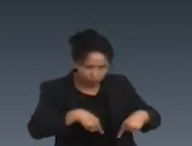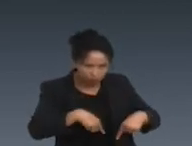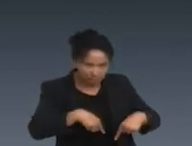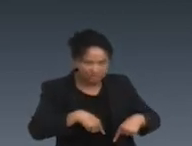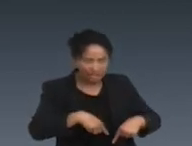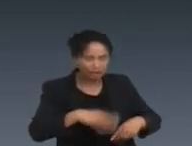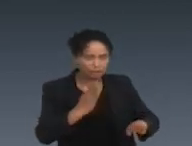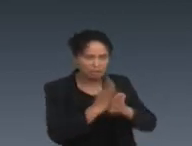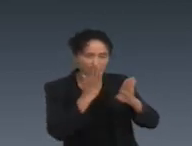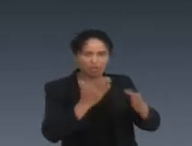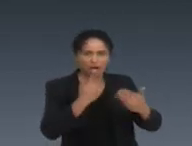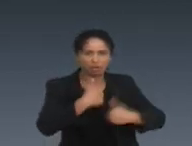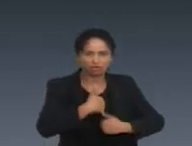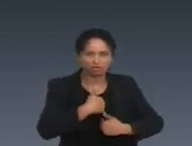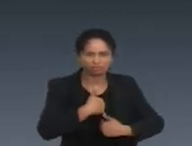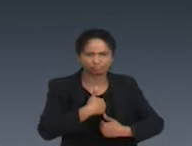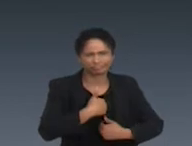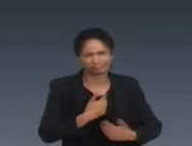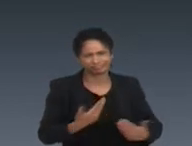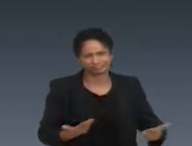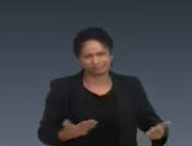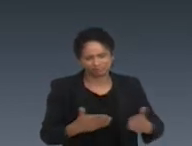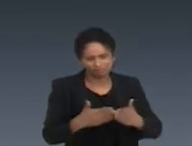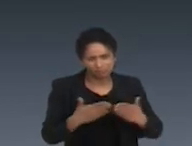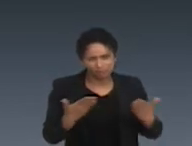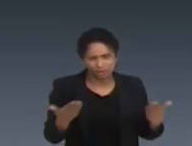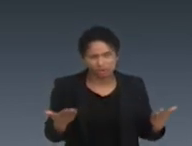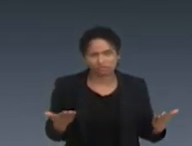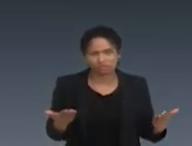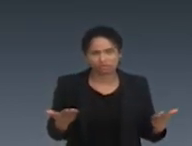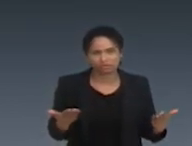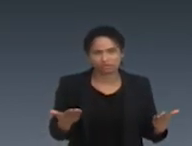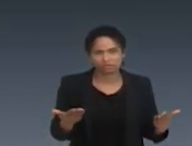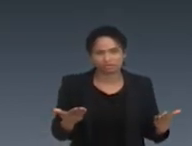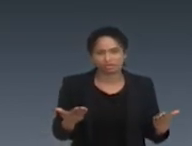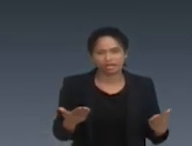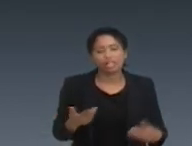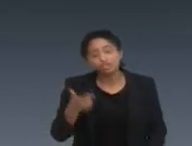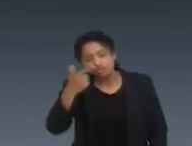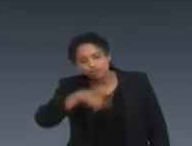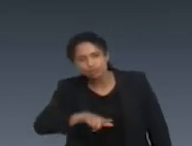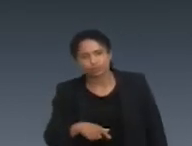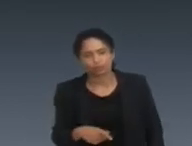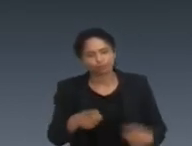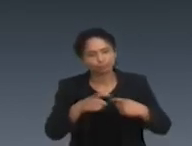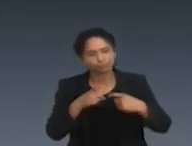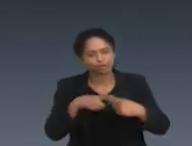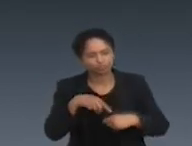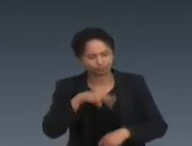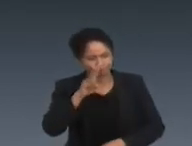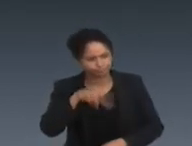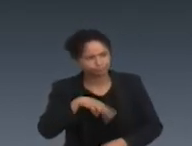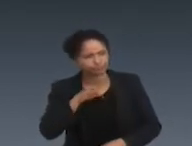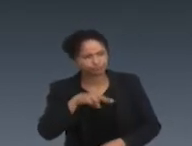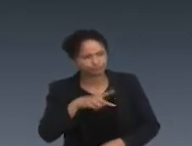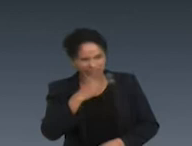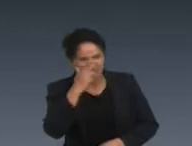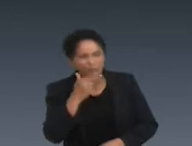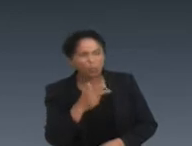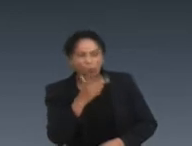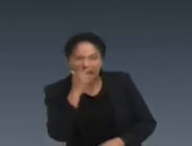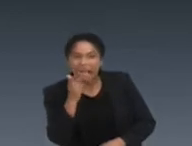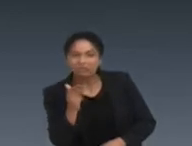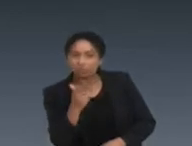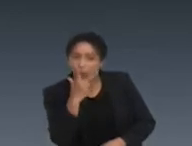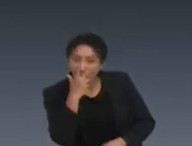muito sério. Daqui a pouco, não posso, na segunda consulta, falar, não era. Gente, são famílias, são vidas. Então,